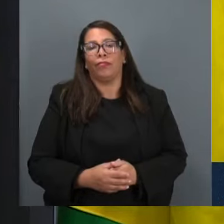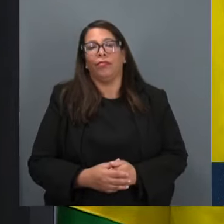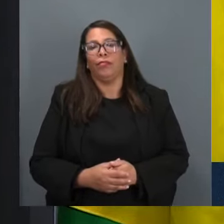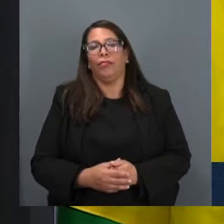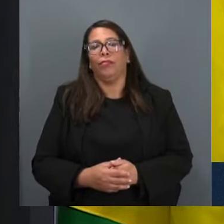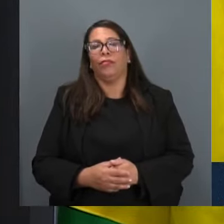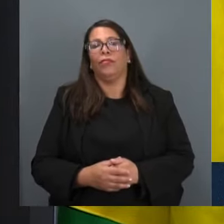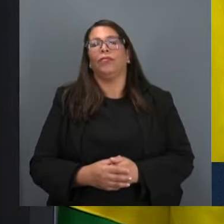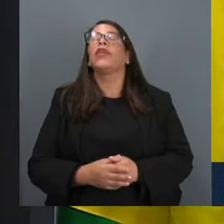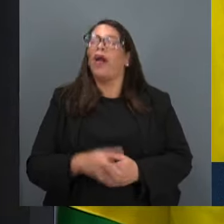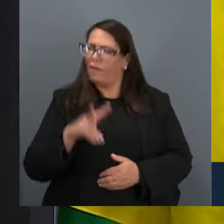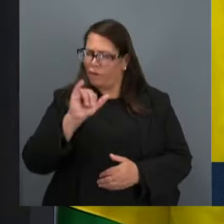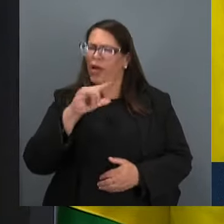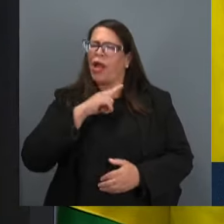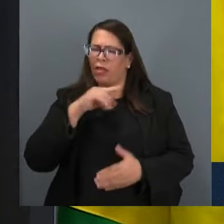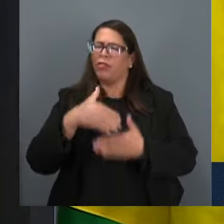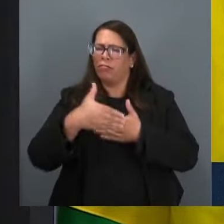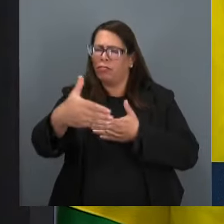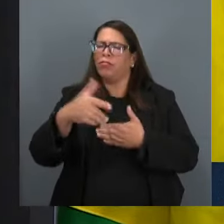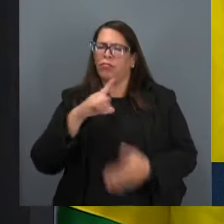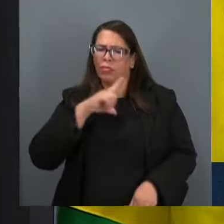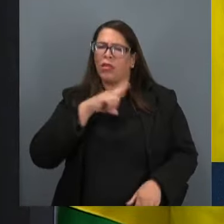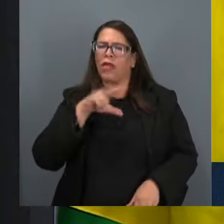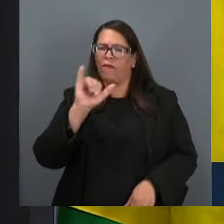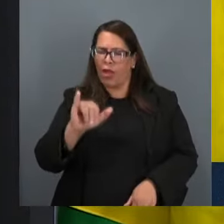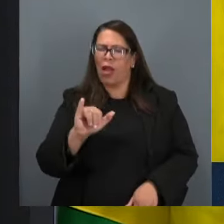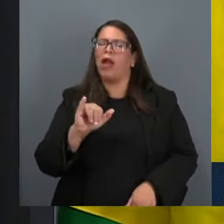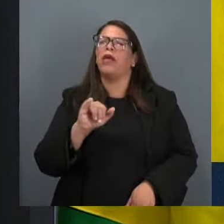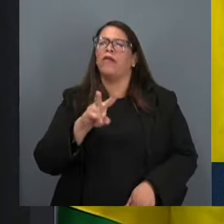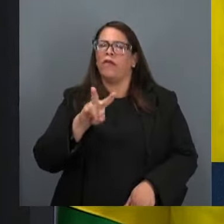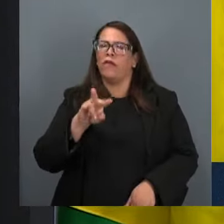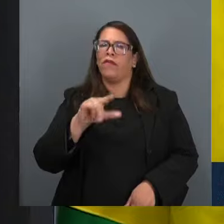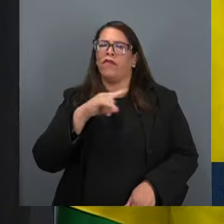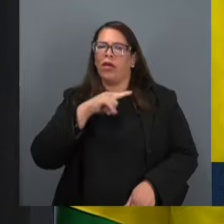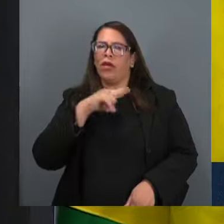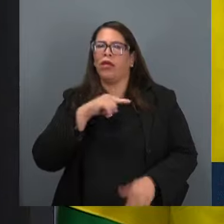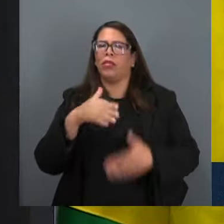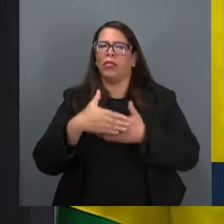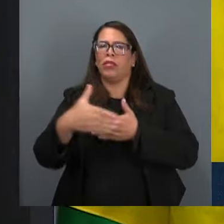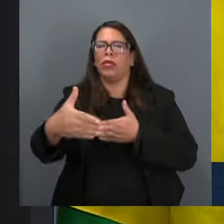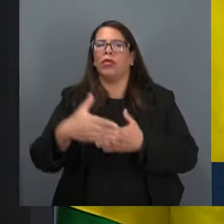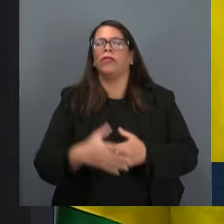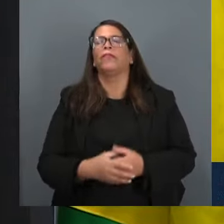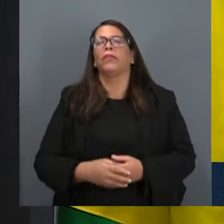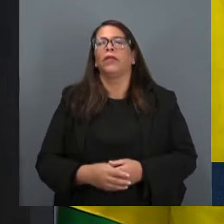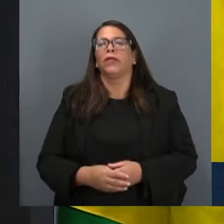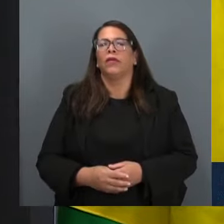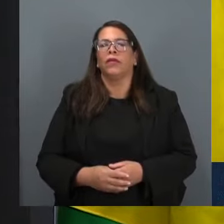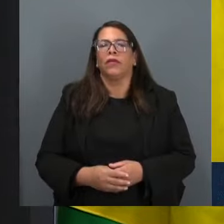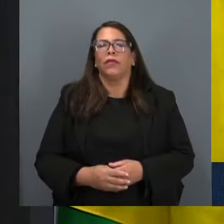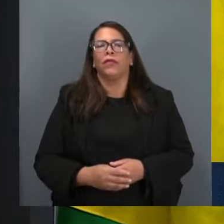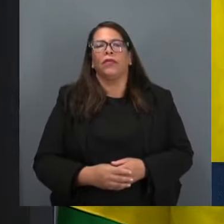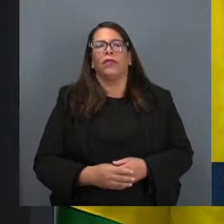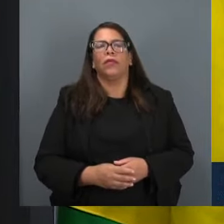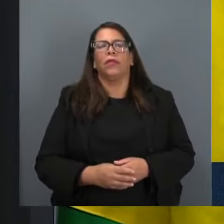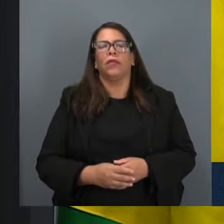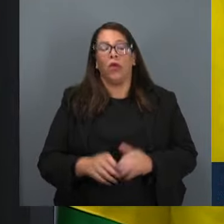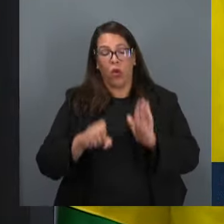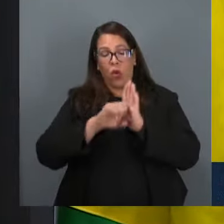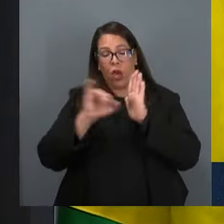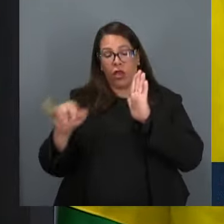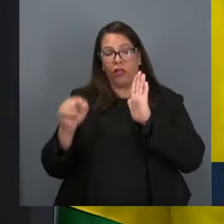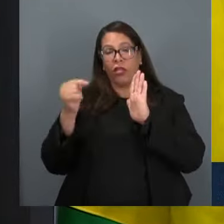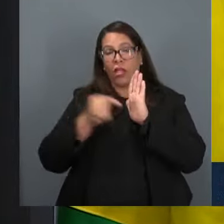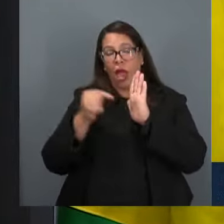E vamos ter. Mais cedo ou mais tarde nós teremos isso de volta. Esse edital